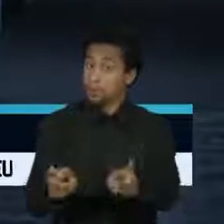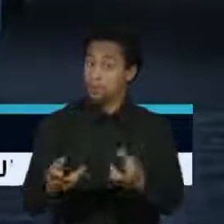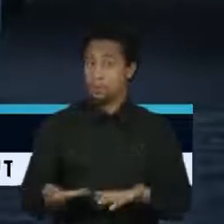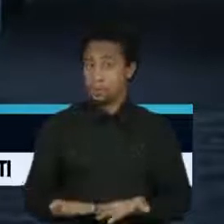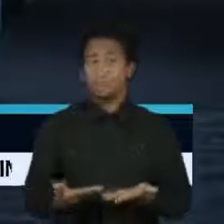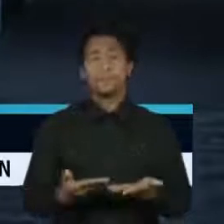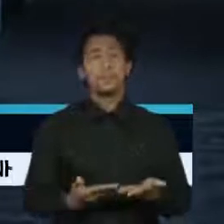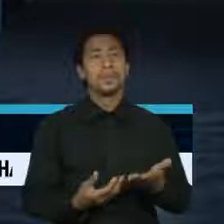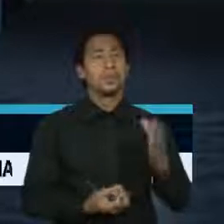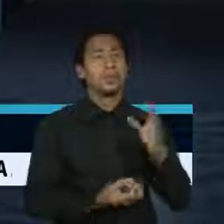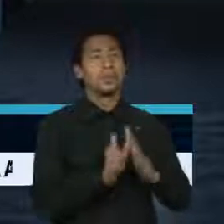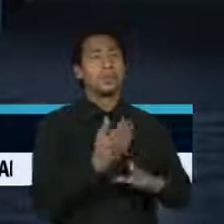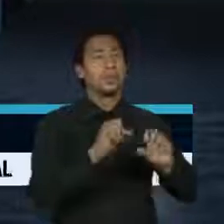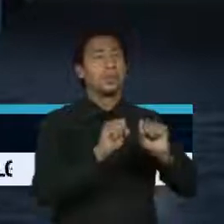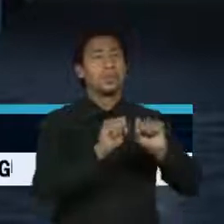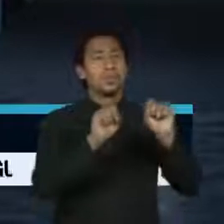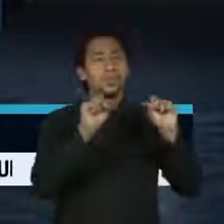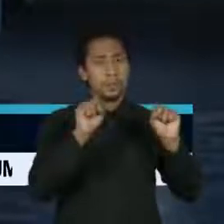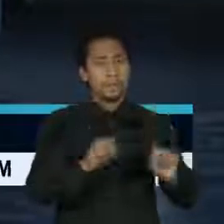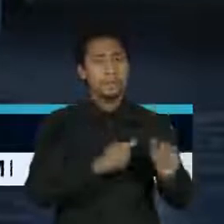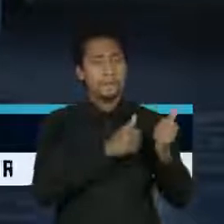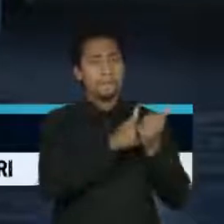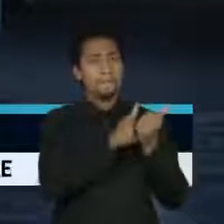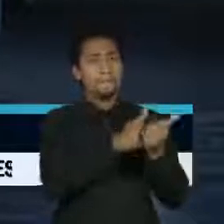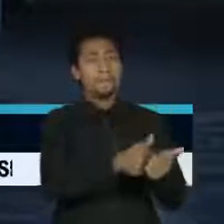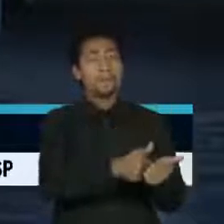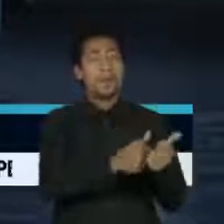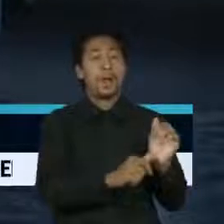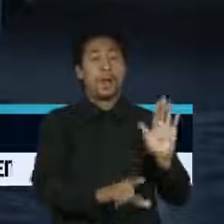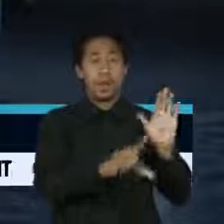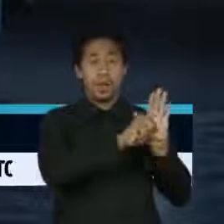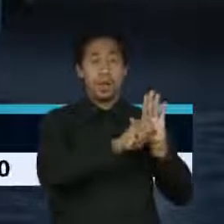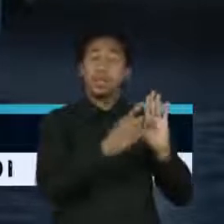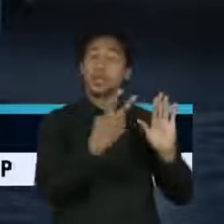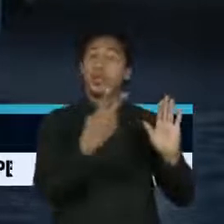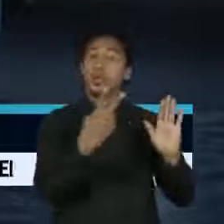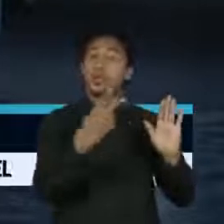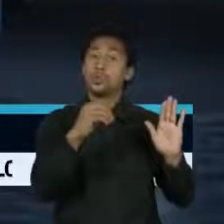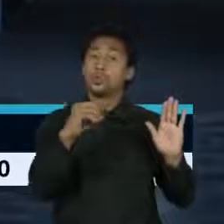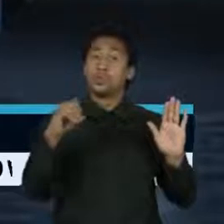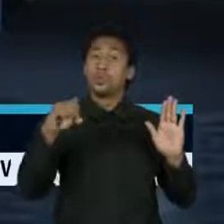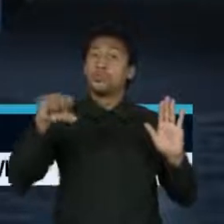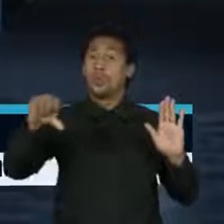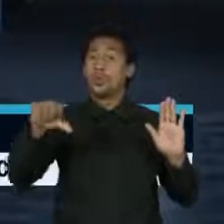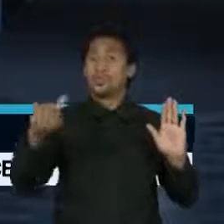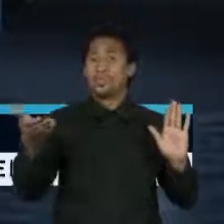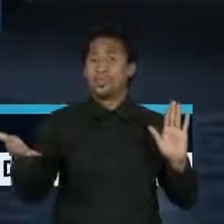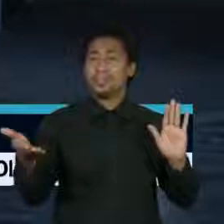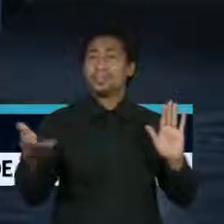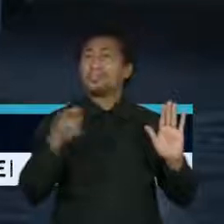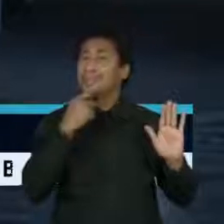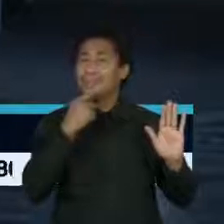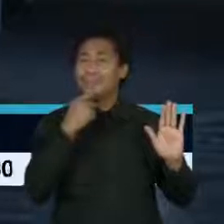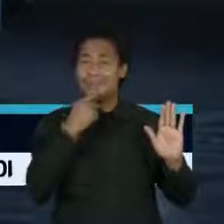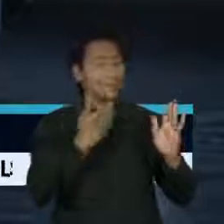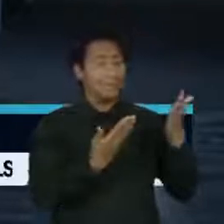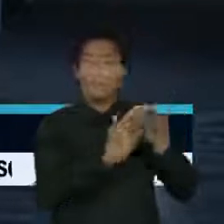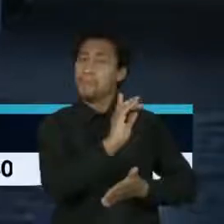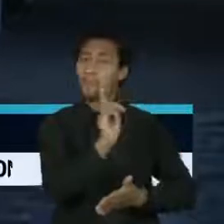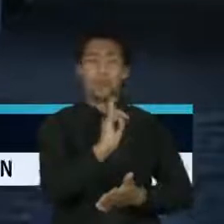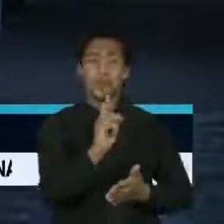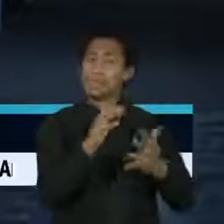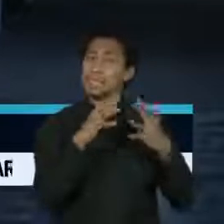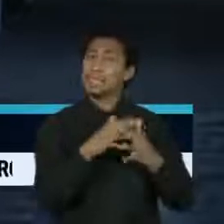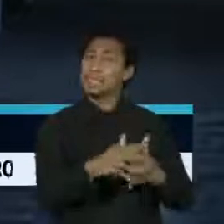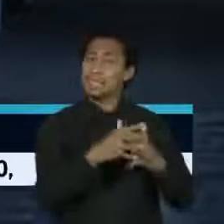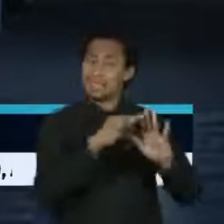criou o sistema de rastreabilidade é de 2009, mas até agora ela não foi totalmente implantada devido à complexidade.